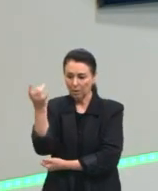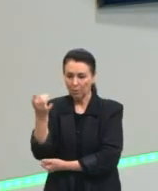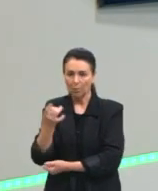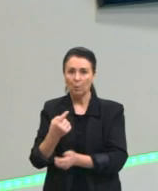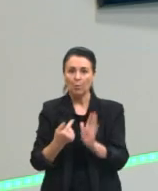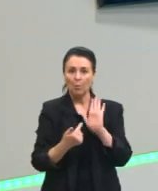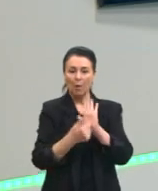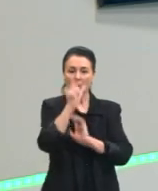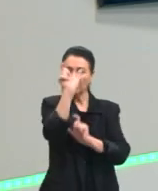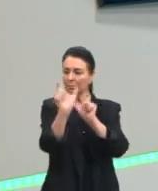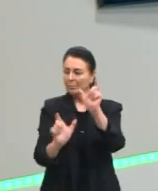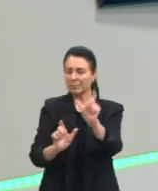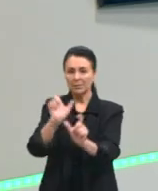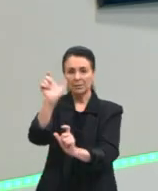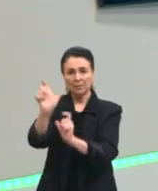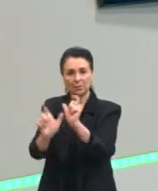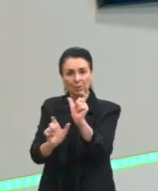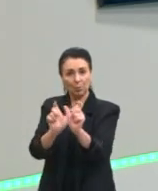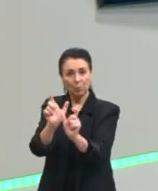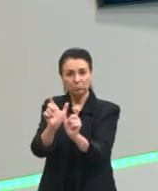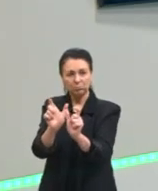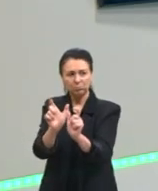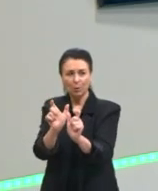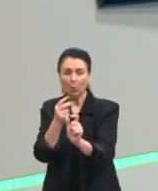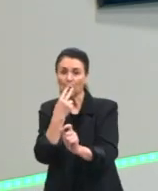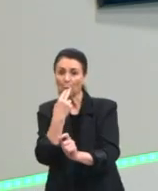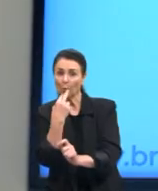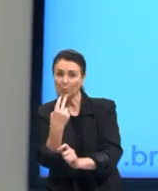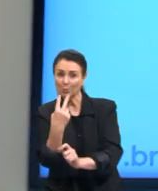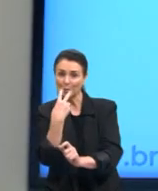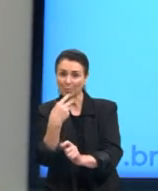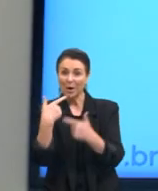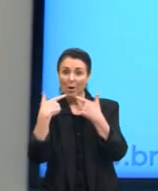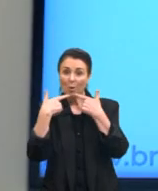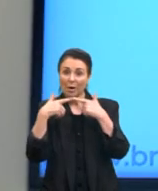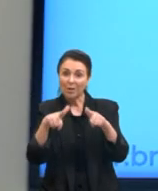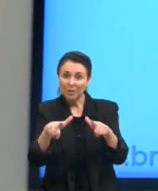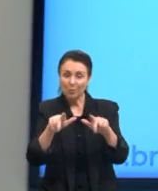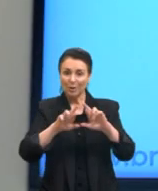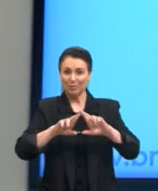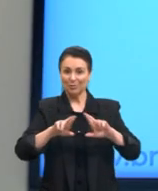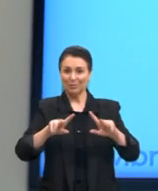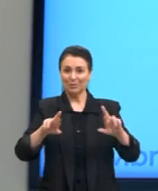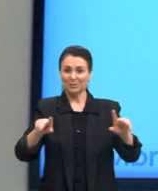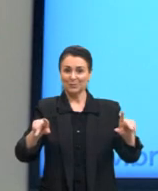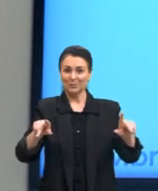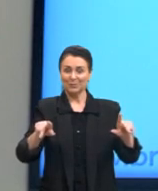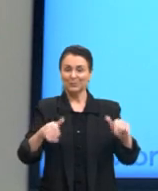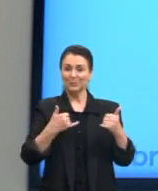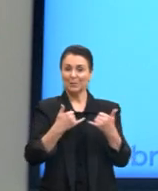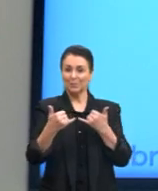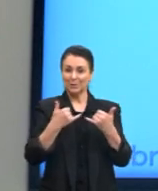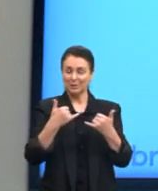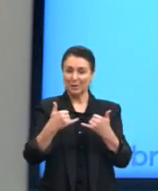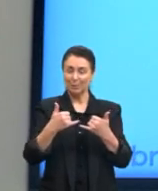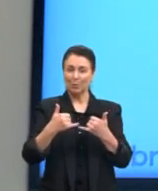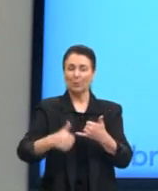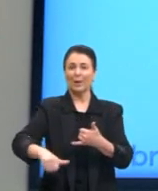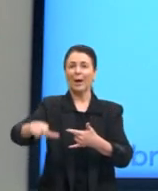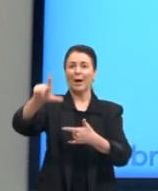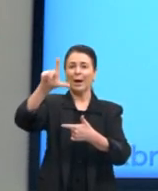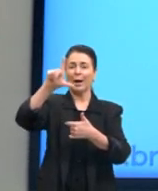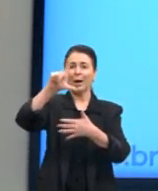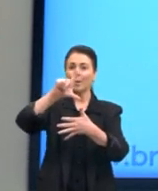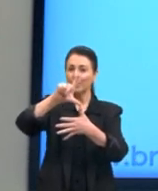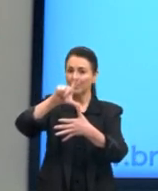pessoas com o idioma que elas falam. Então, aqui, por exemplo, na América Latina, gente